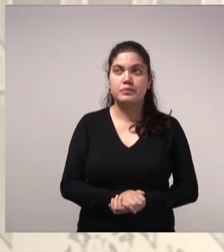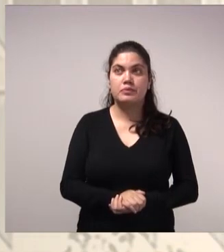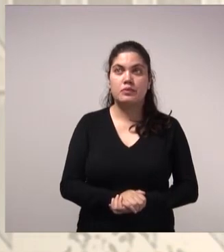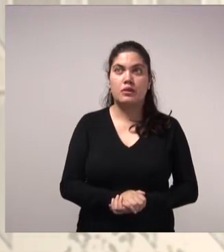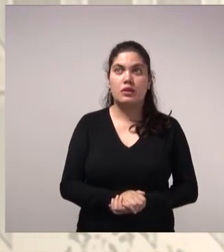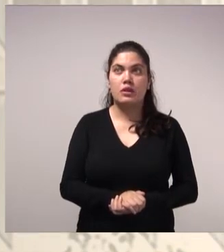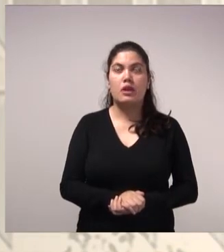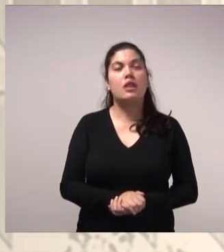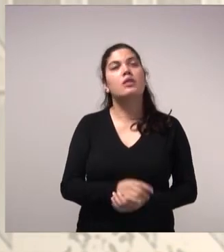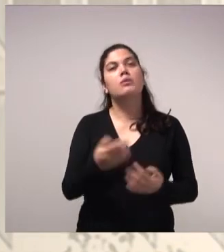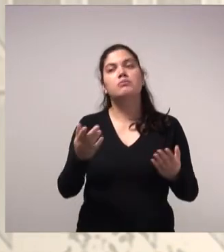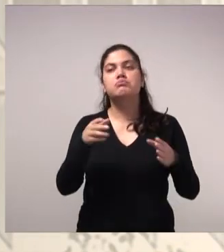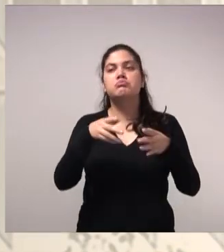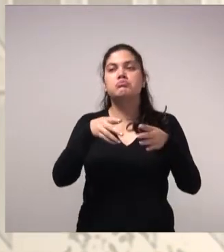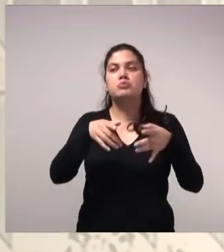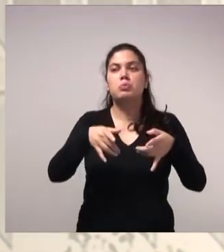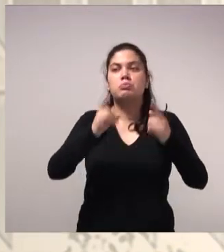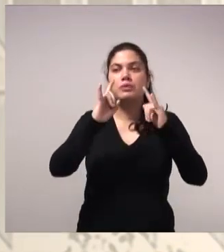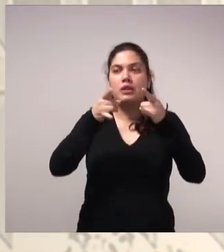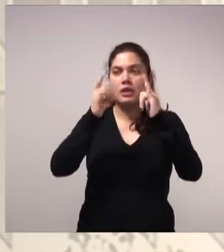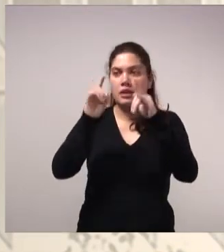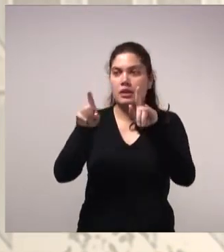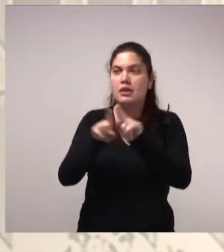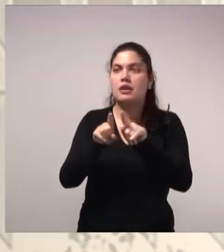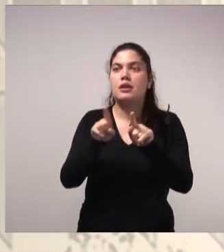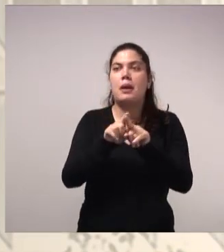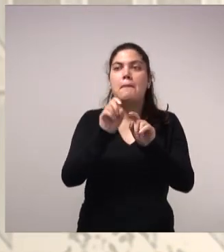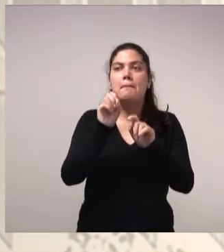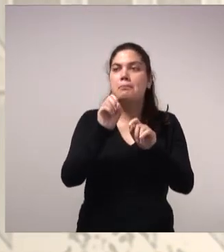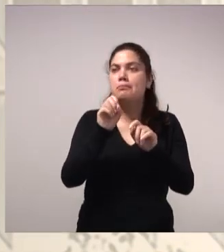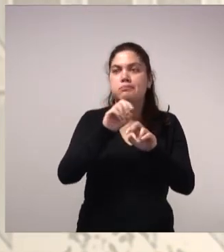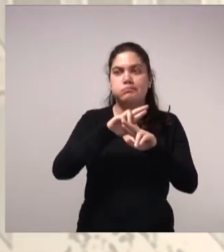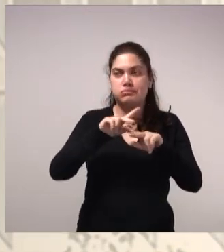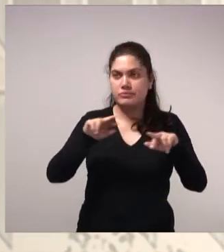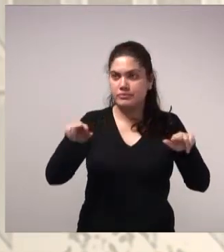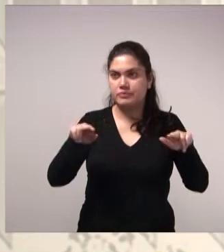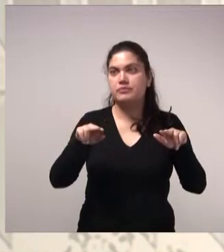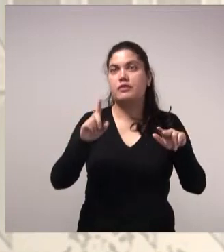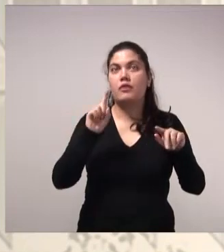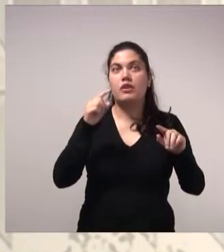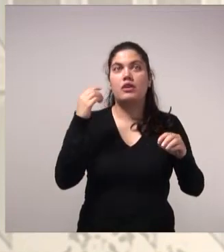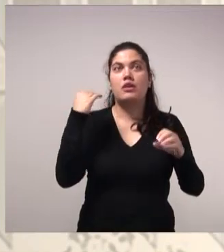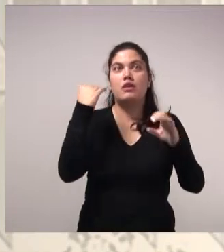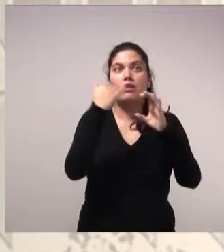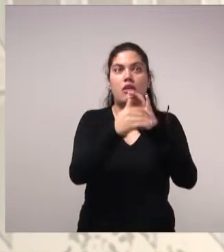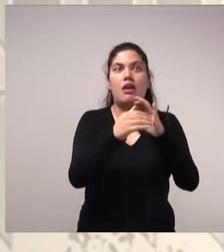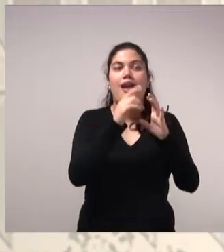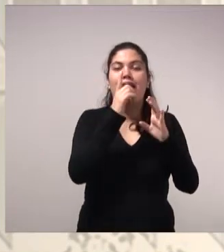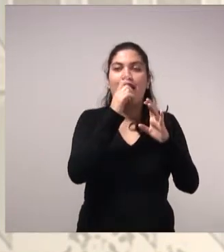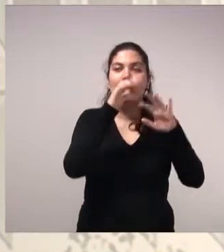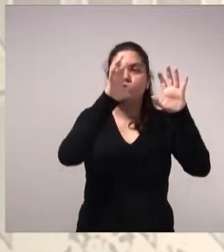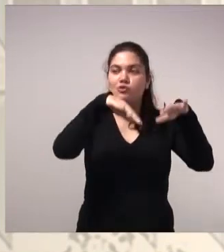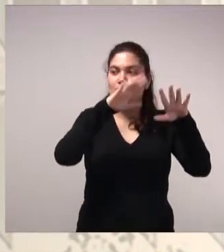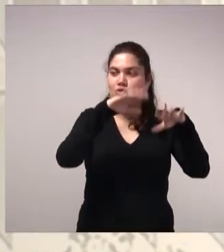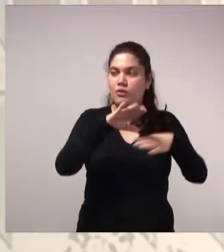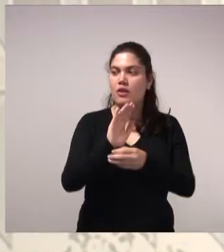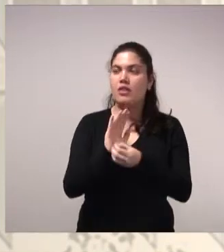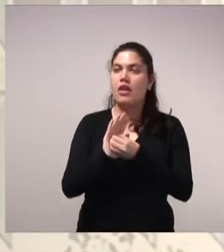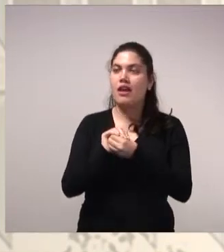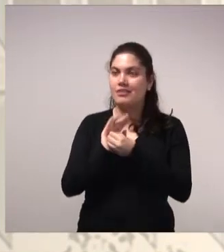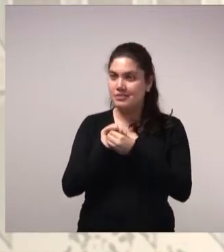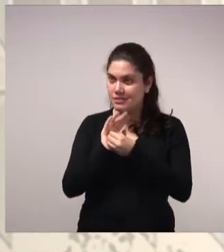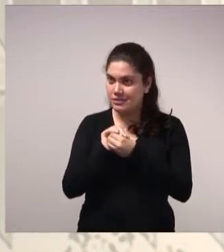apartamentos, foi inviável o aproveitamento de água da chuva em descargas sanitárias ou na lavanderia.